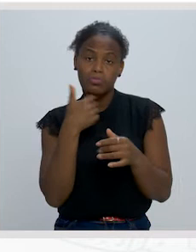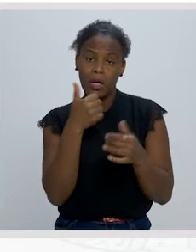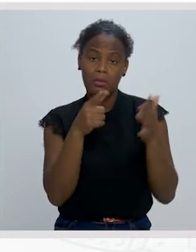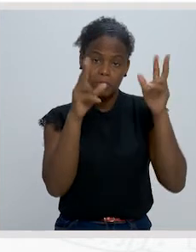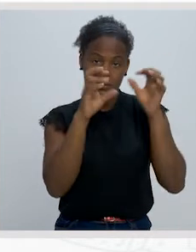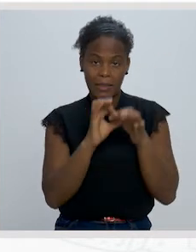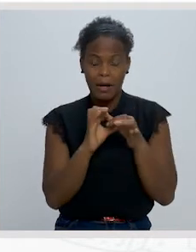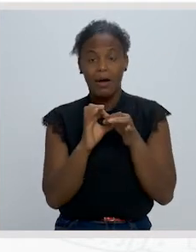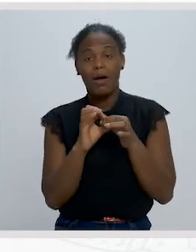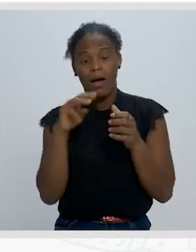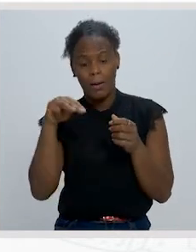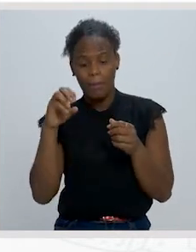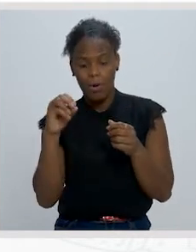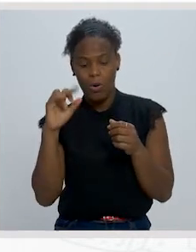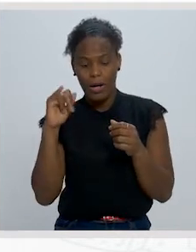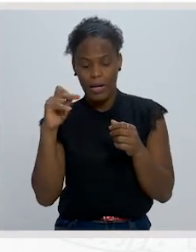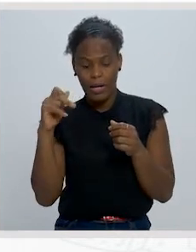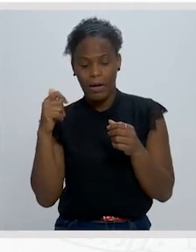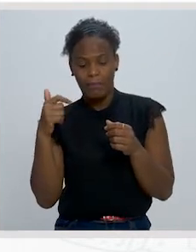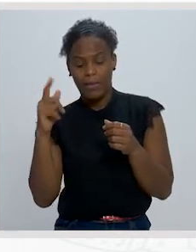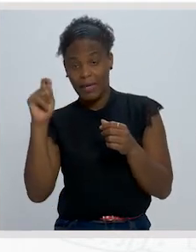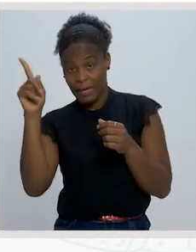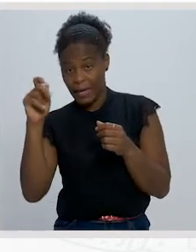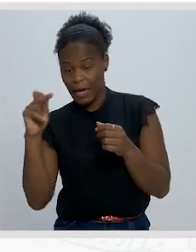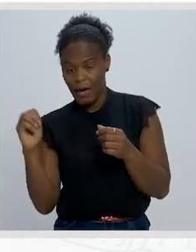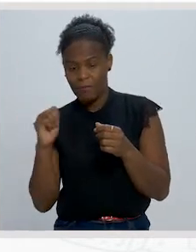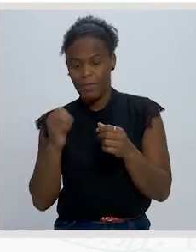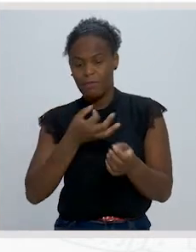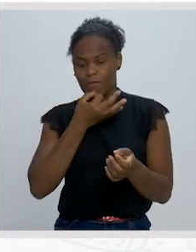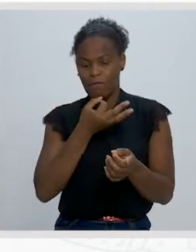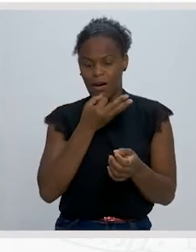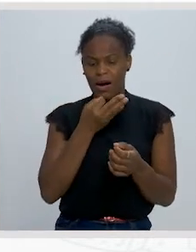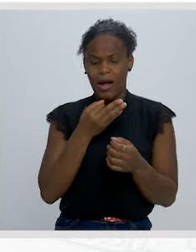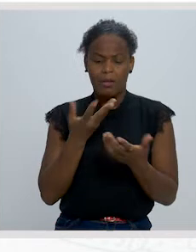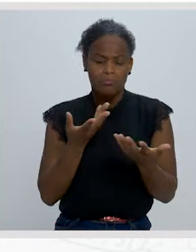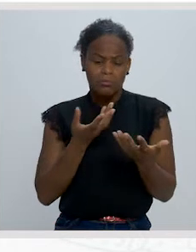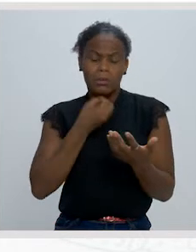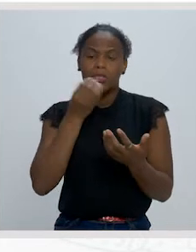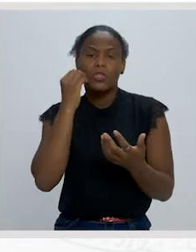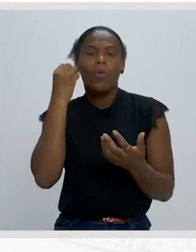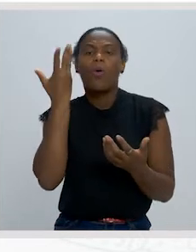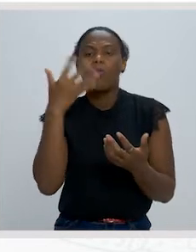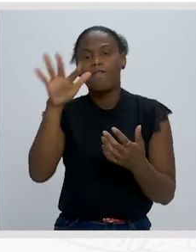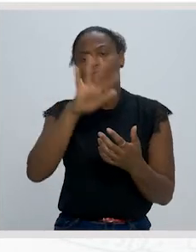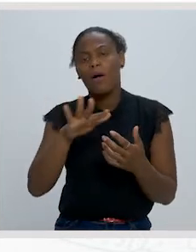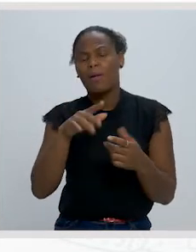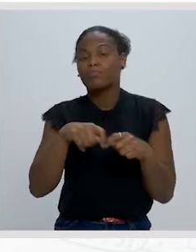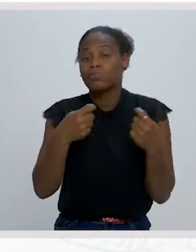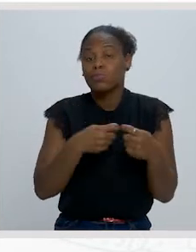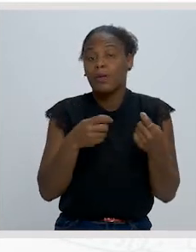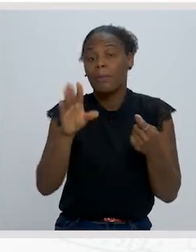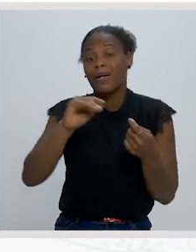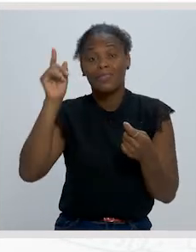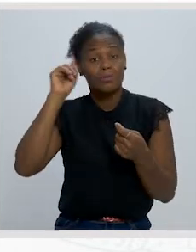Maurier, transcreve uma caracterização do estilo decadente. Por outro lado, uma das mais importantes